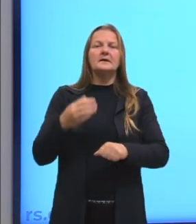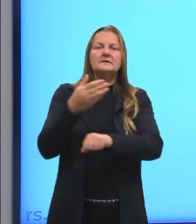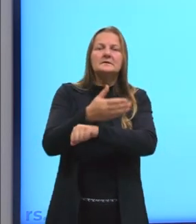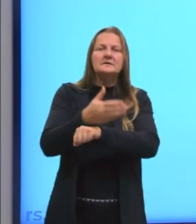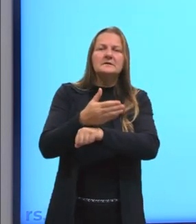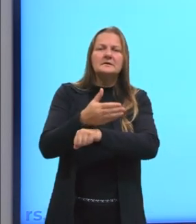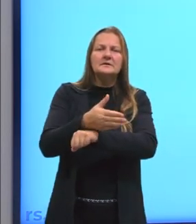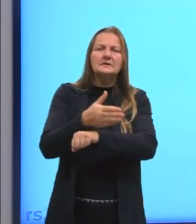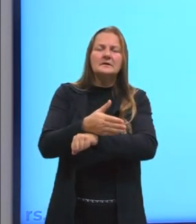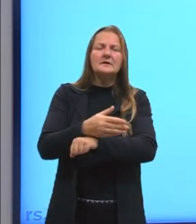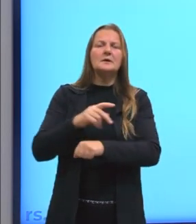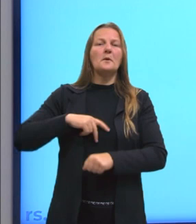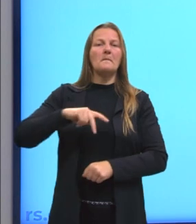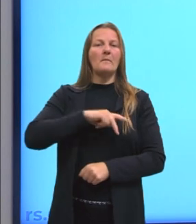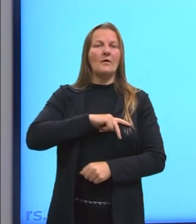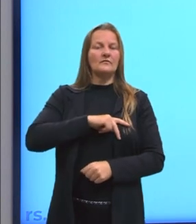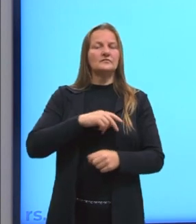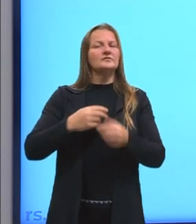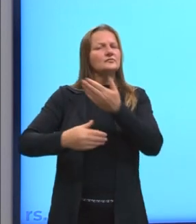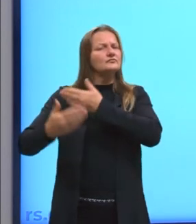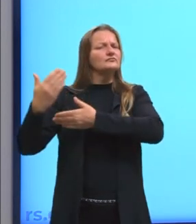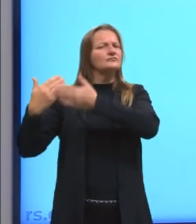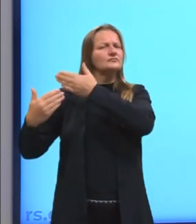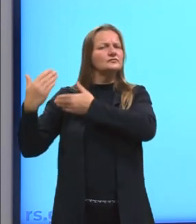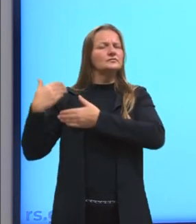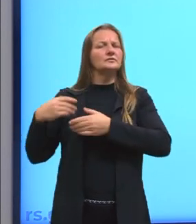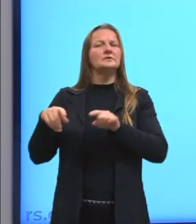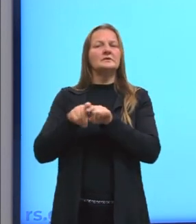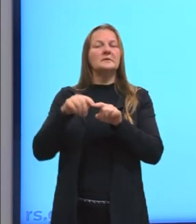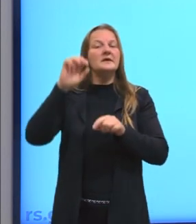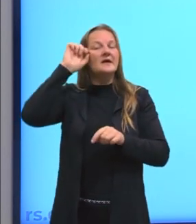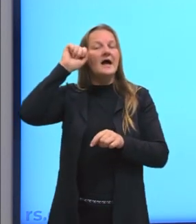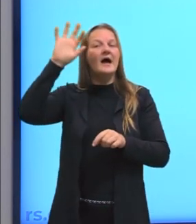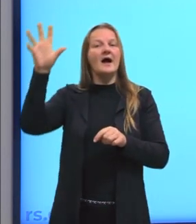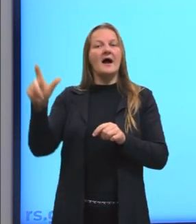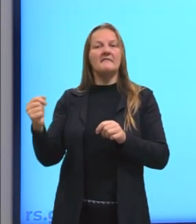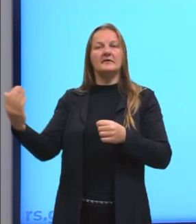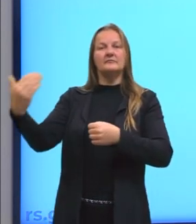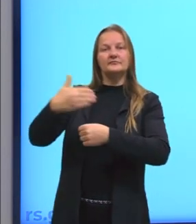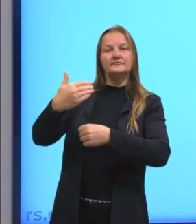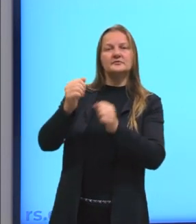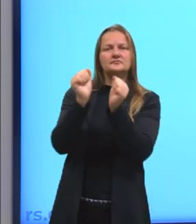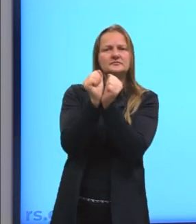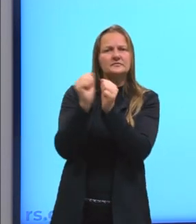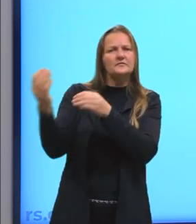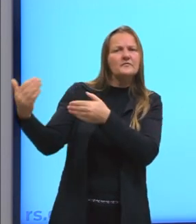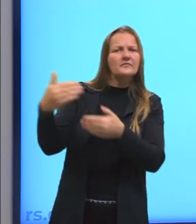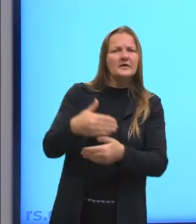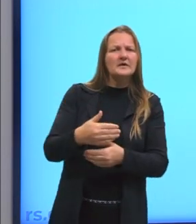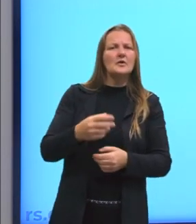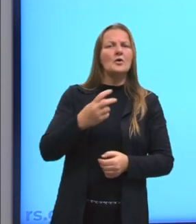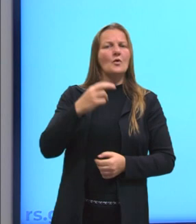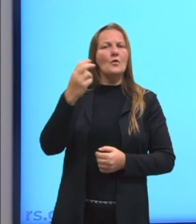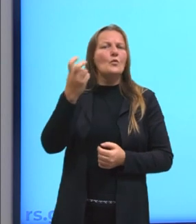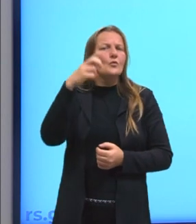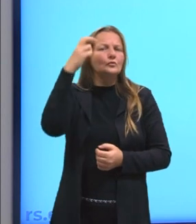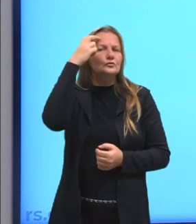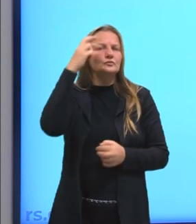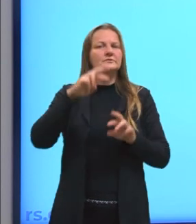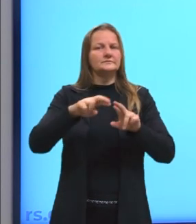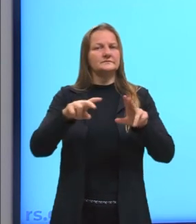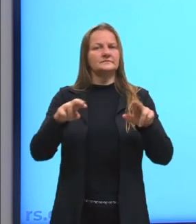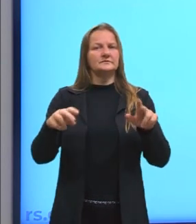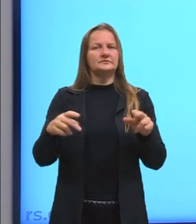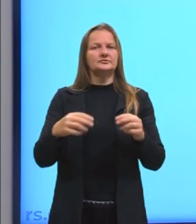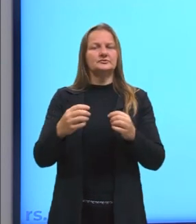povos originários, né? E também dos povos africanos, os escravos trazidos para cá, que conseguem se